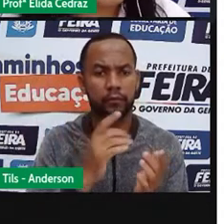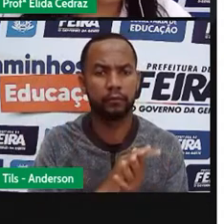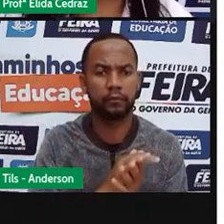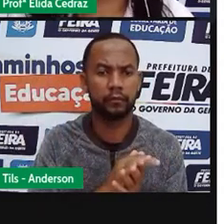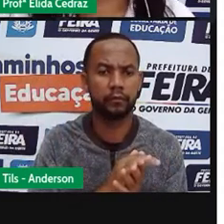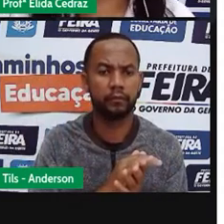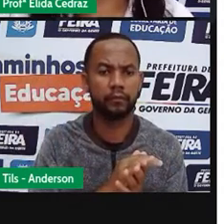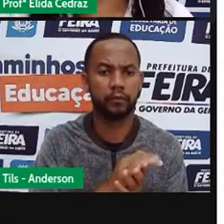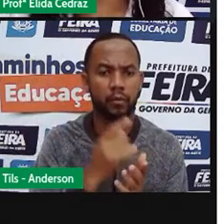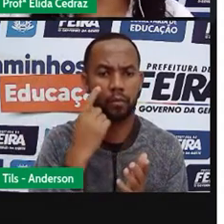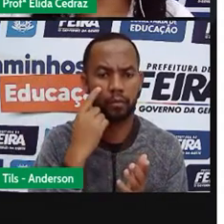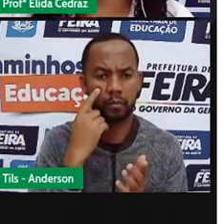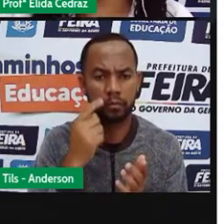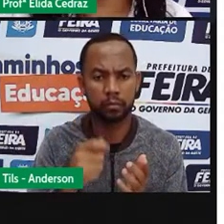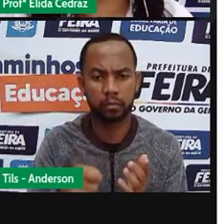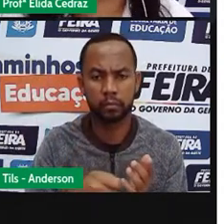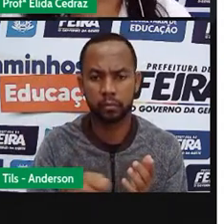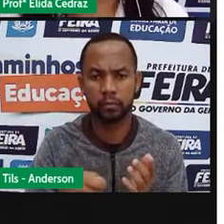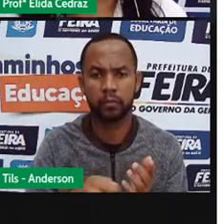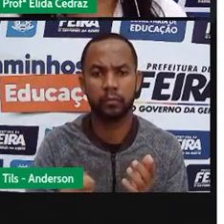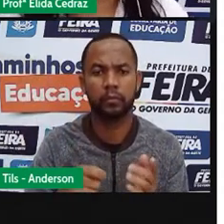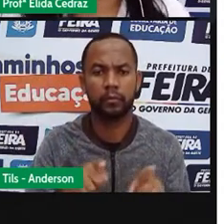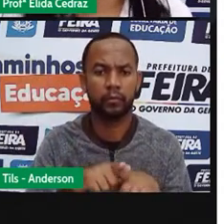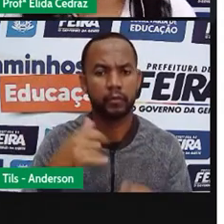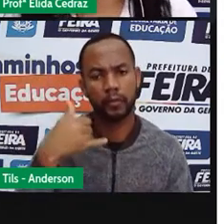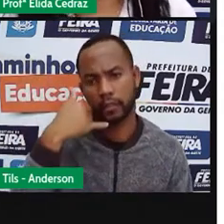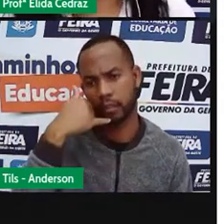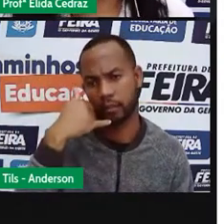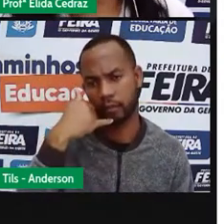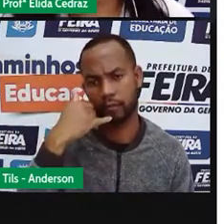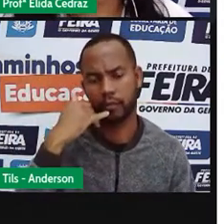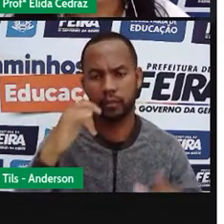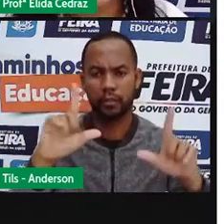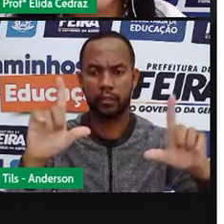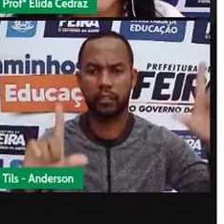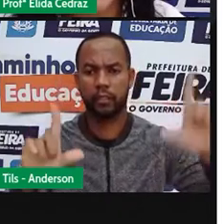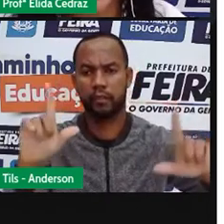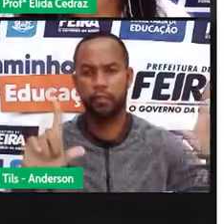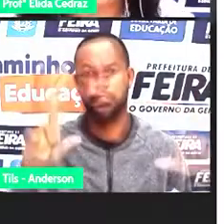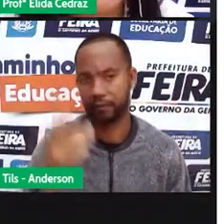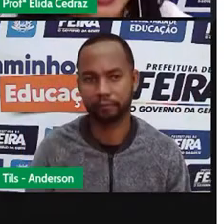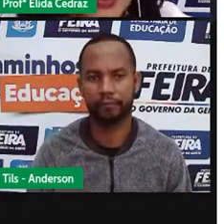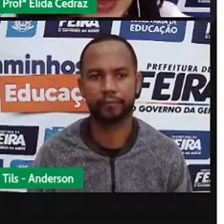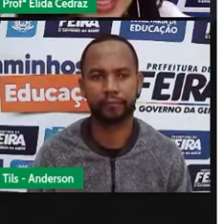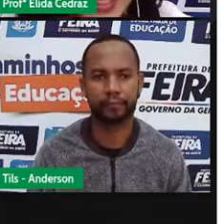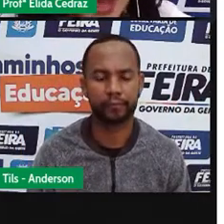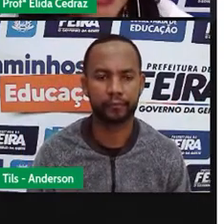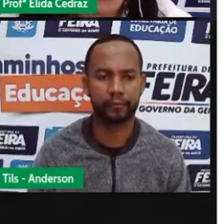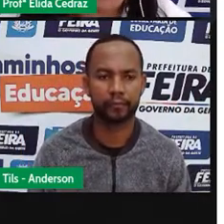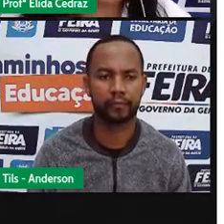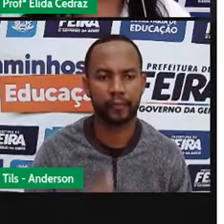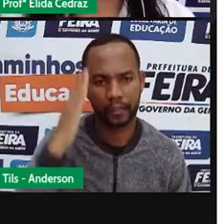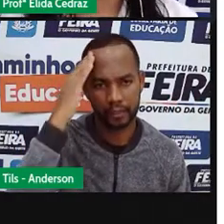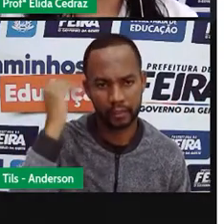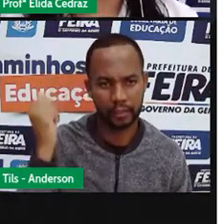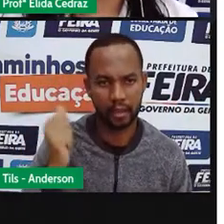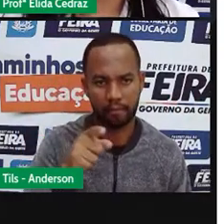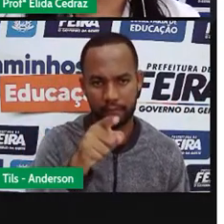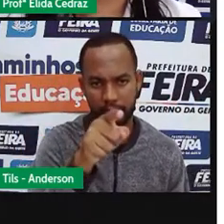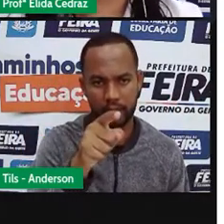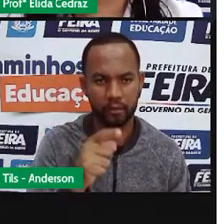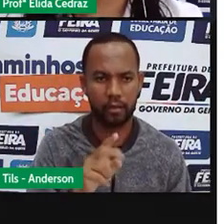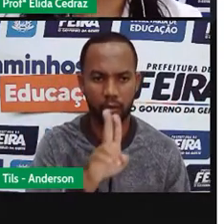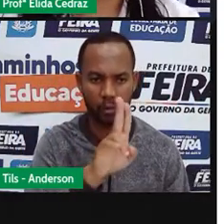elétrico, telefone, televisão e a internet. Você sabe o nome dessa